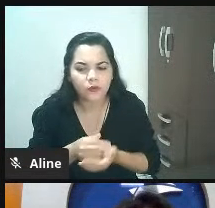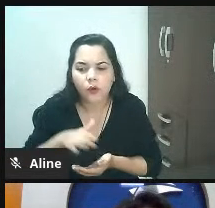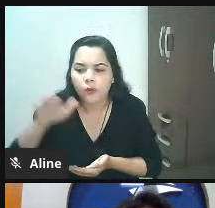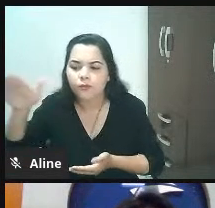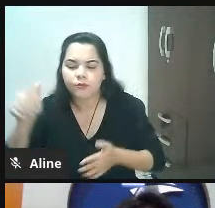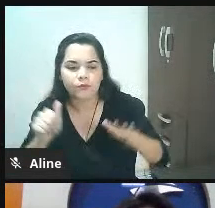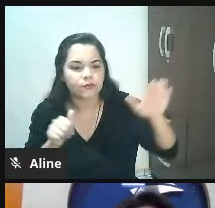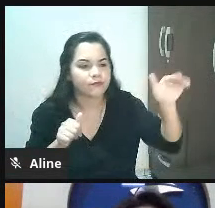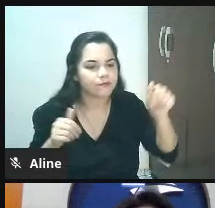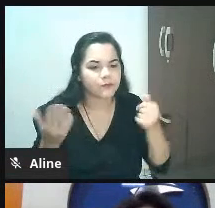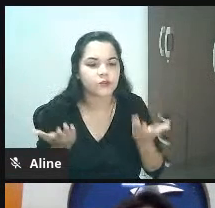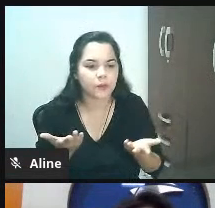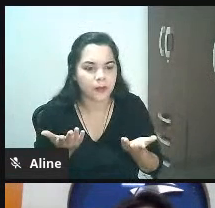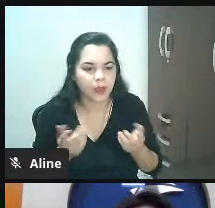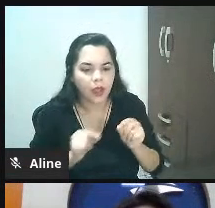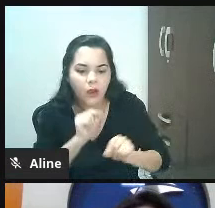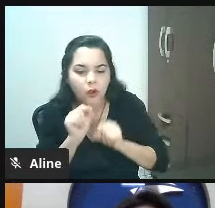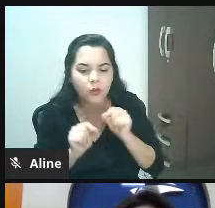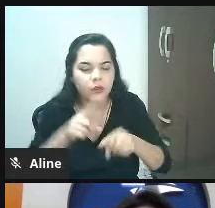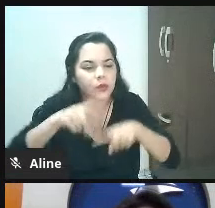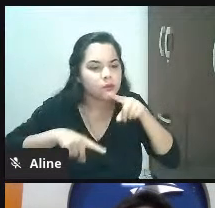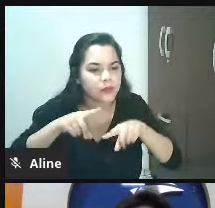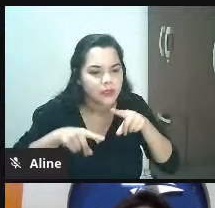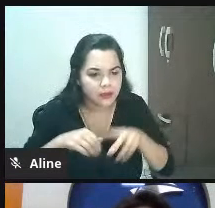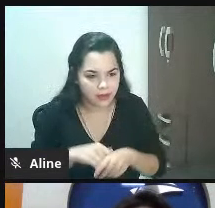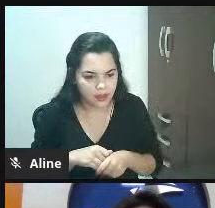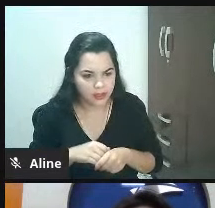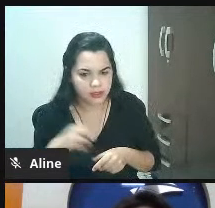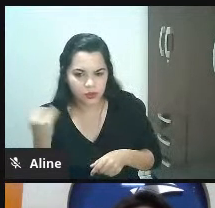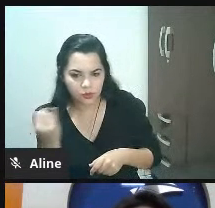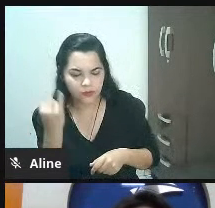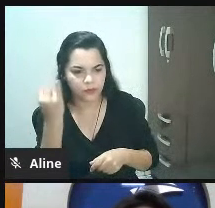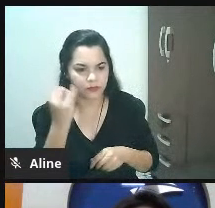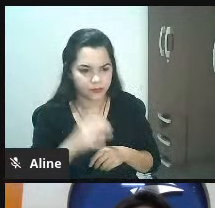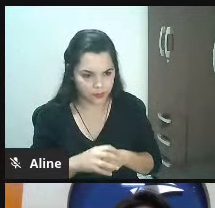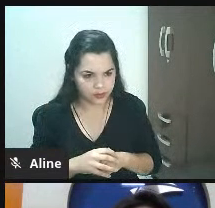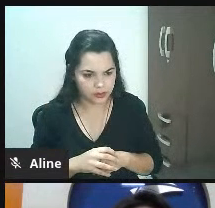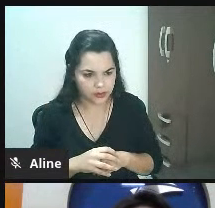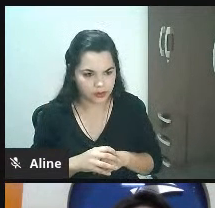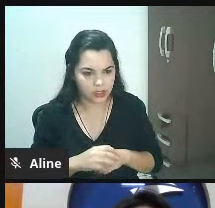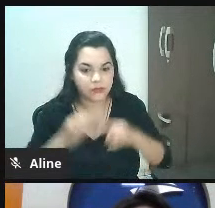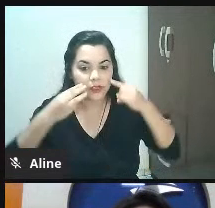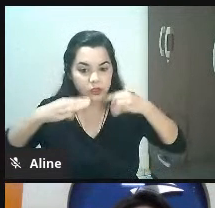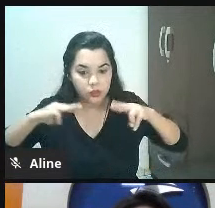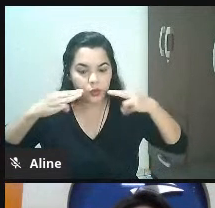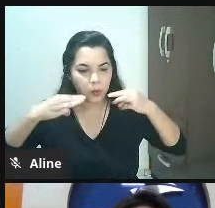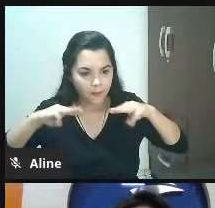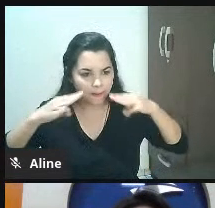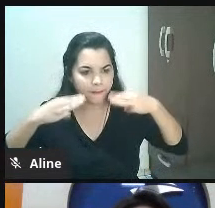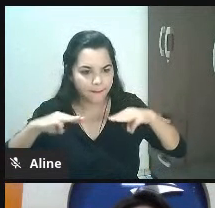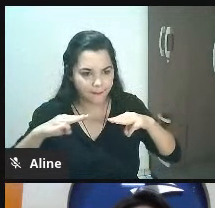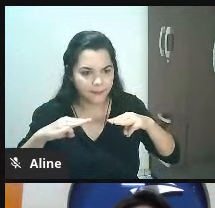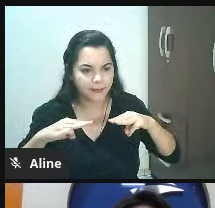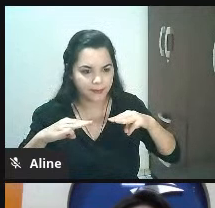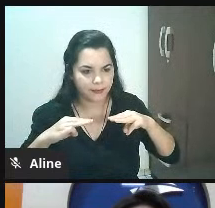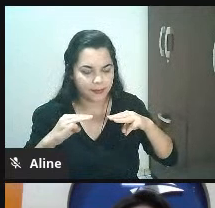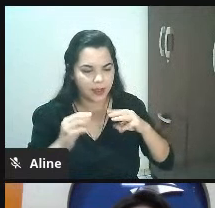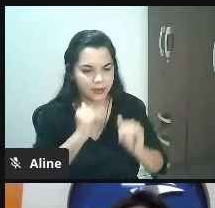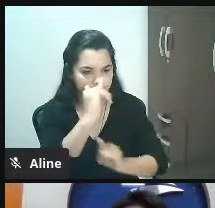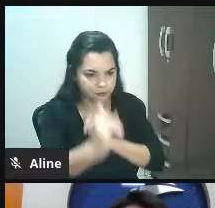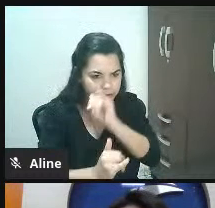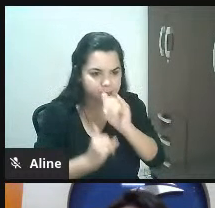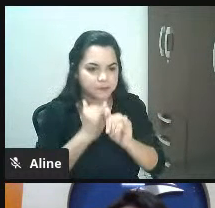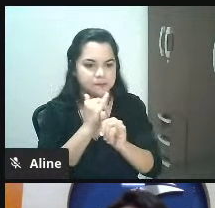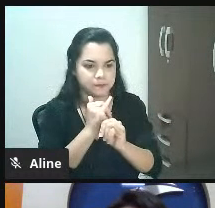Quais são os meios que eu estou utilizando? Eu estou explorando marketing digital? Por exemplo, as pessoas hoje, eu estou fazendo um